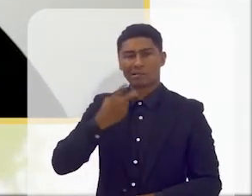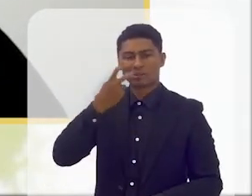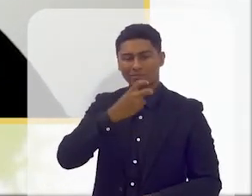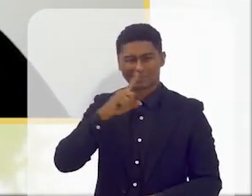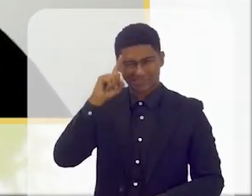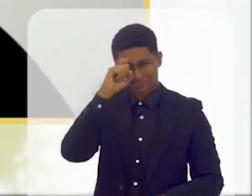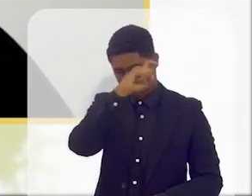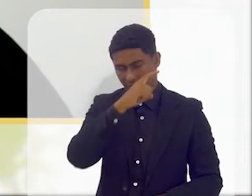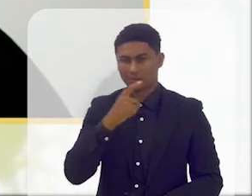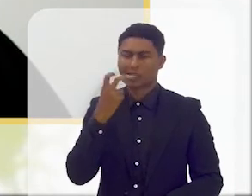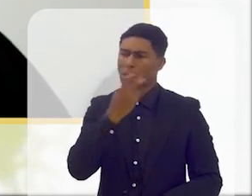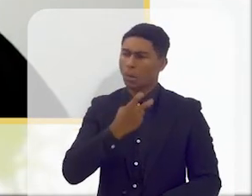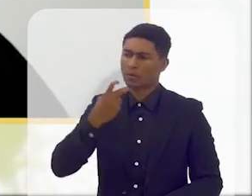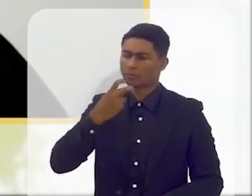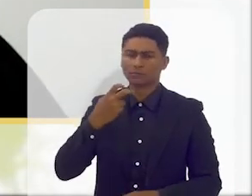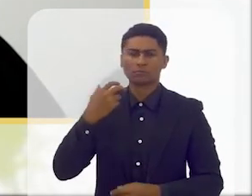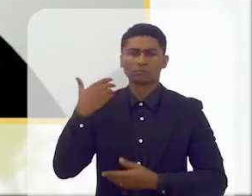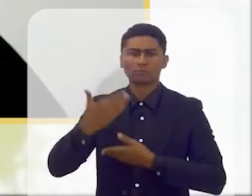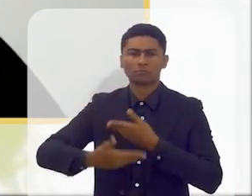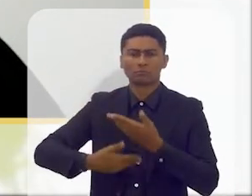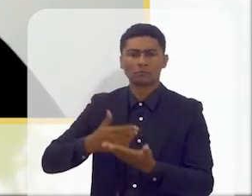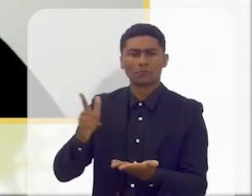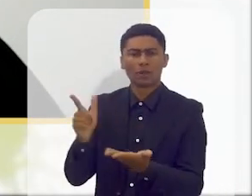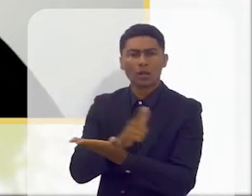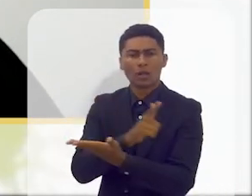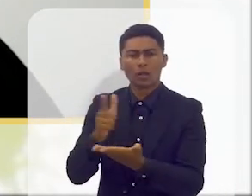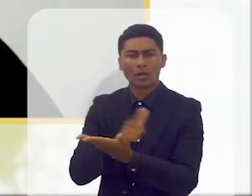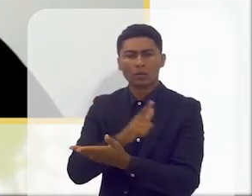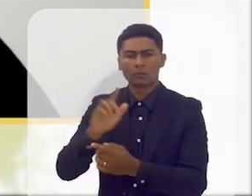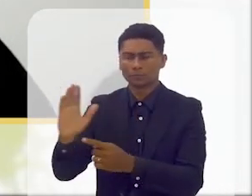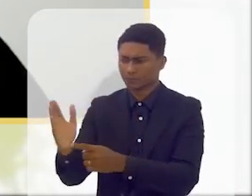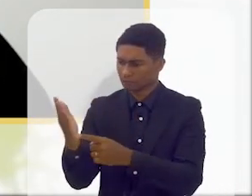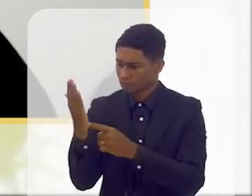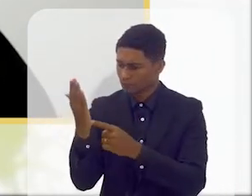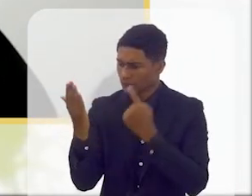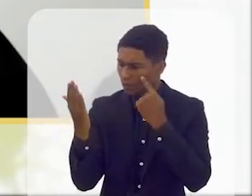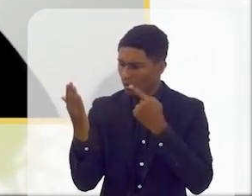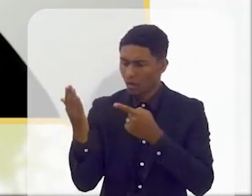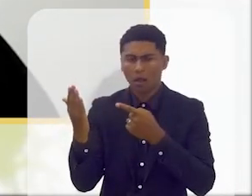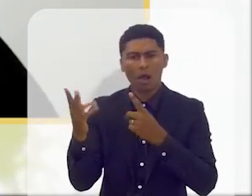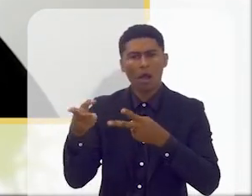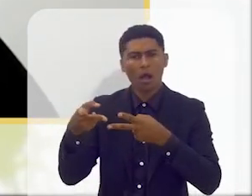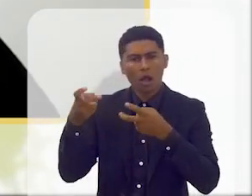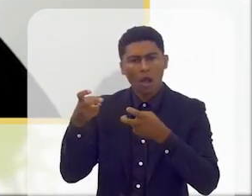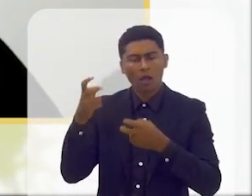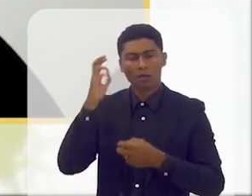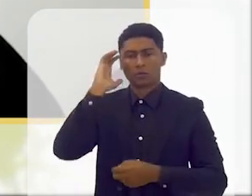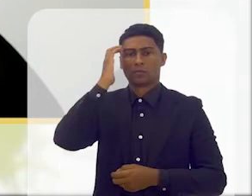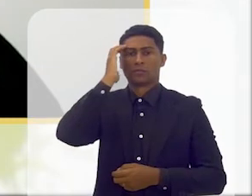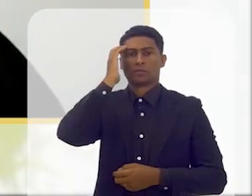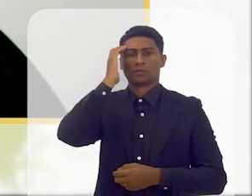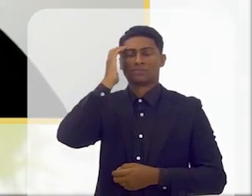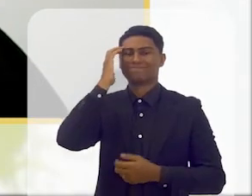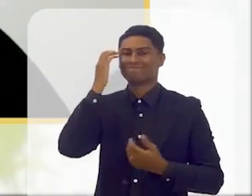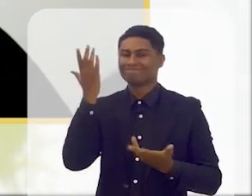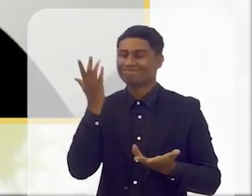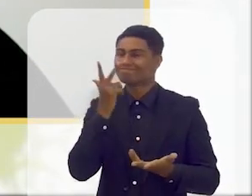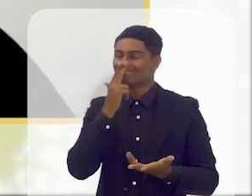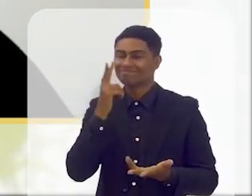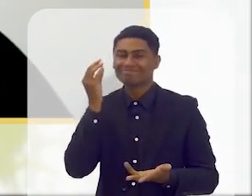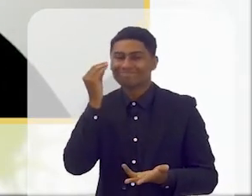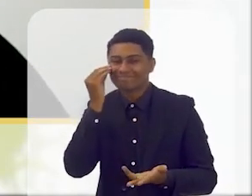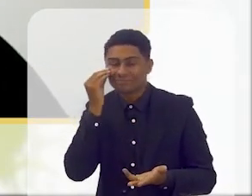falar ou terem contato com esses livros ou perceberem que entenderem a mensagem começavam a tentar